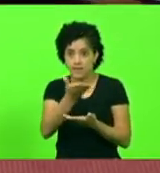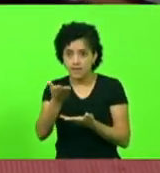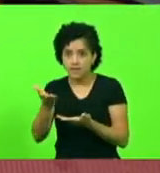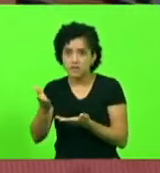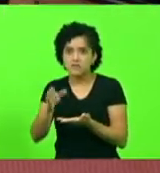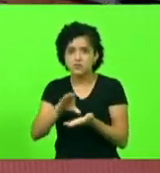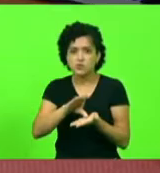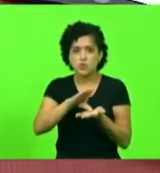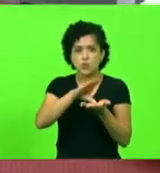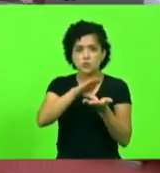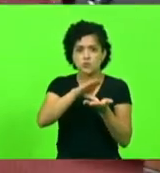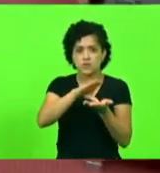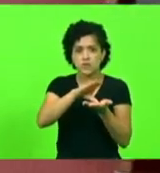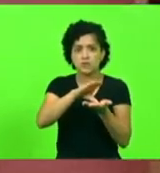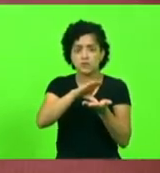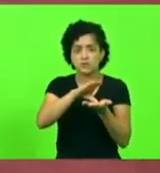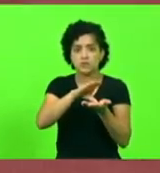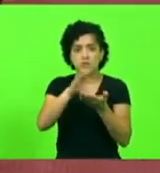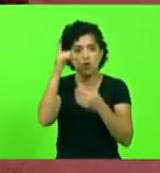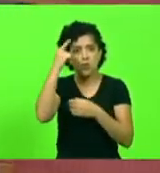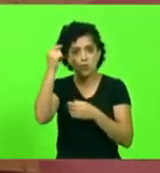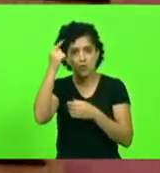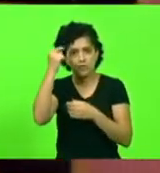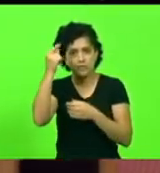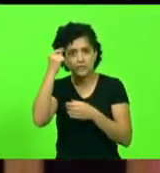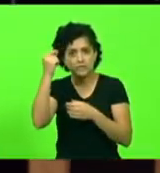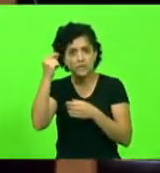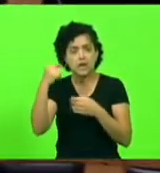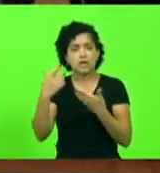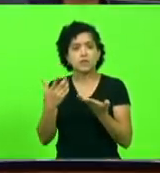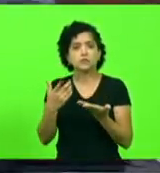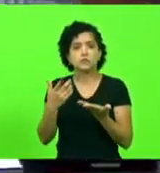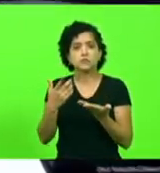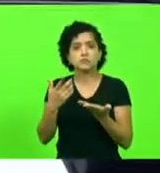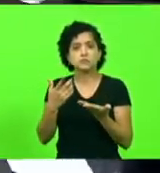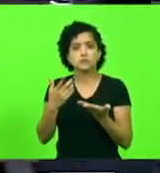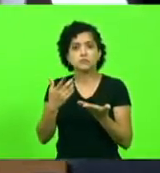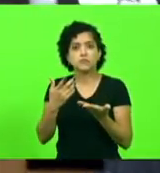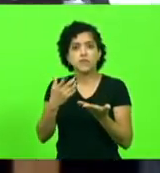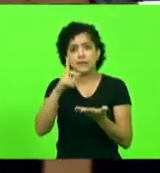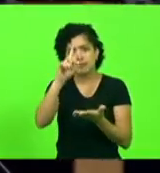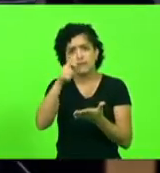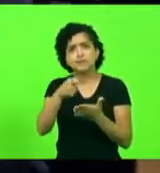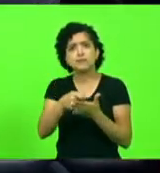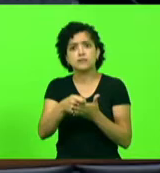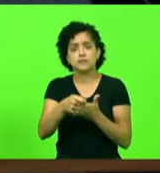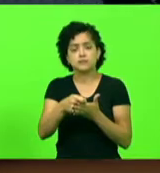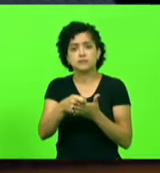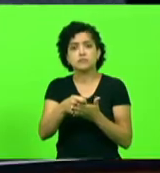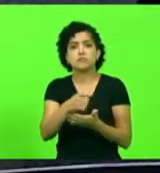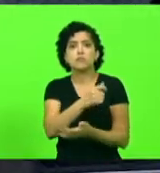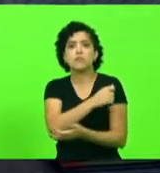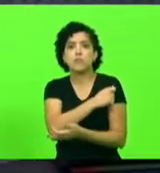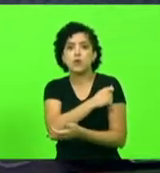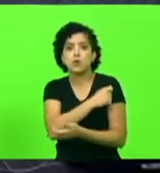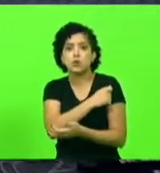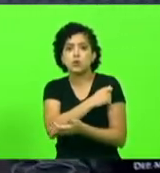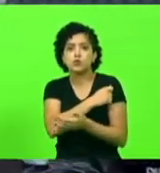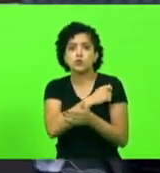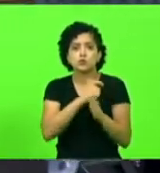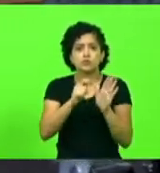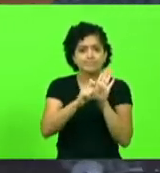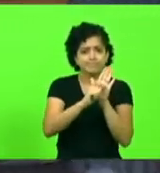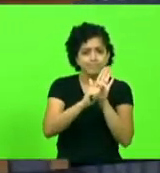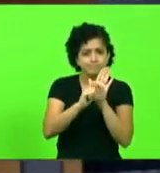universitários determinarem que alunos que usam drogas não são bem